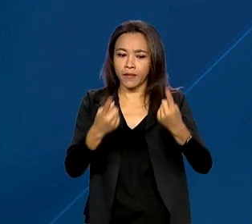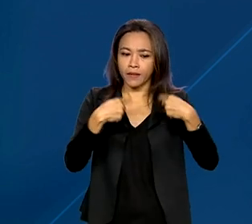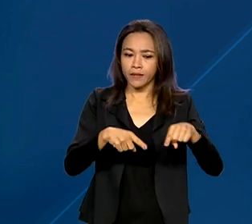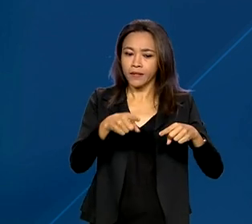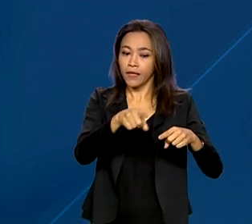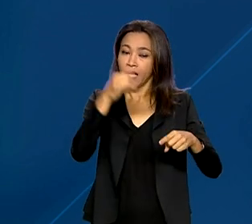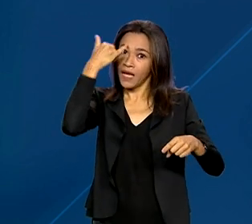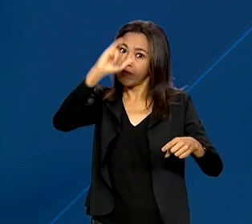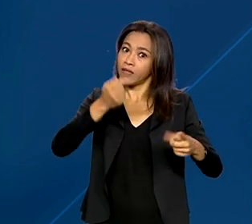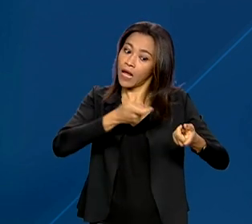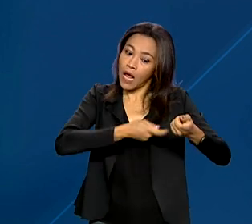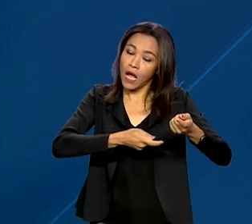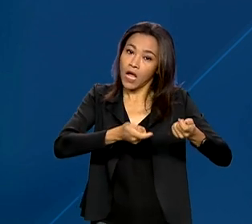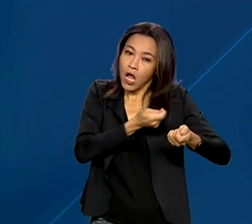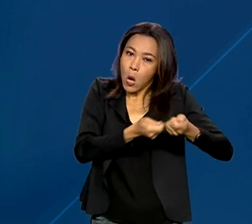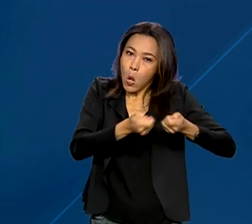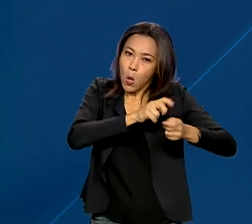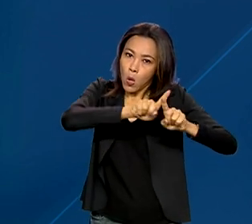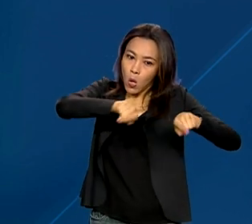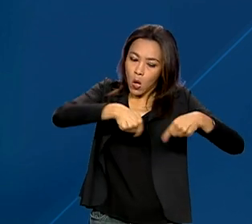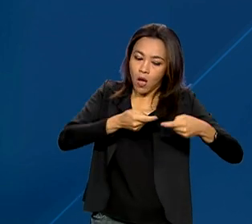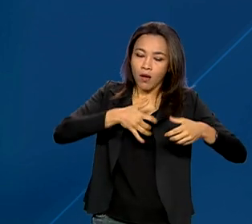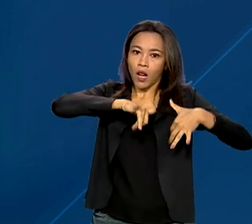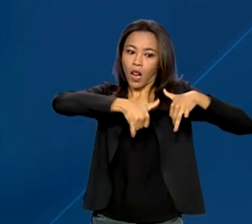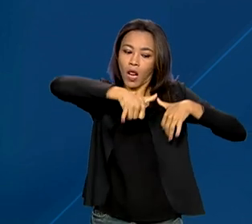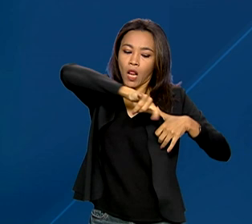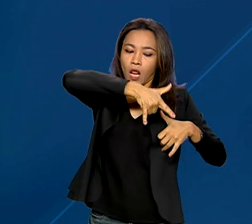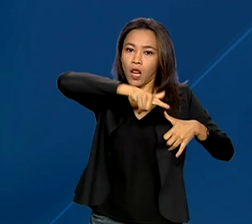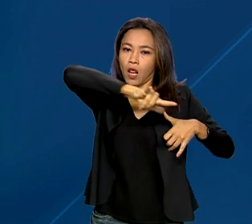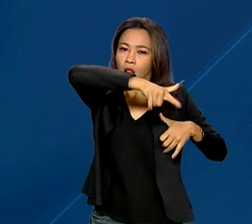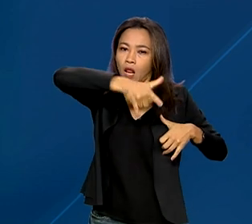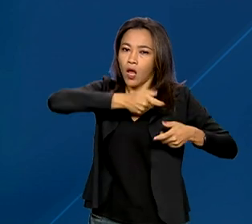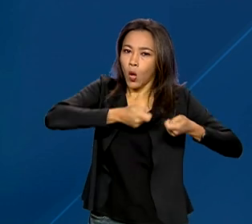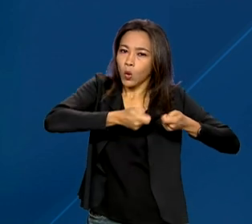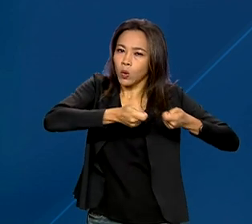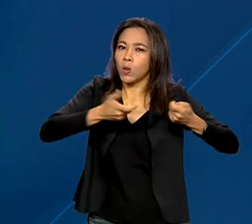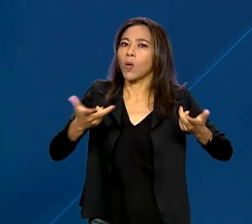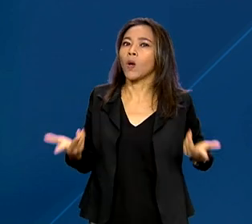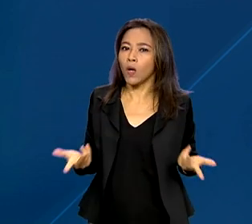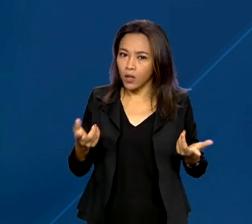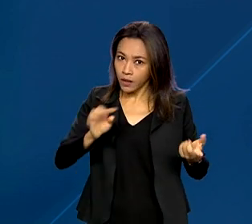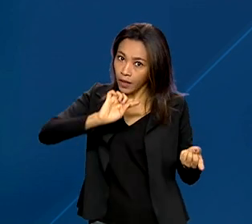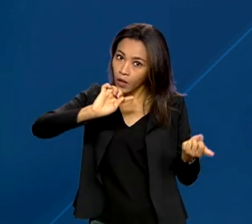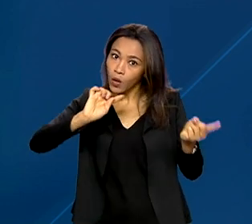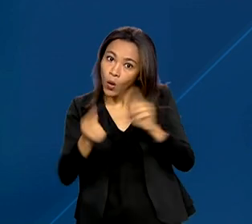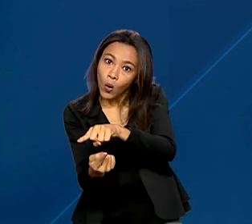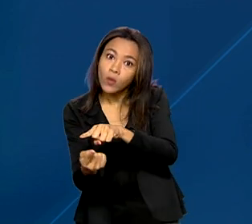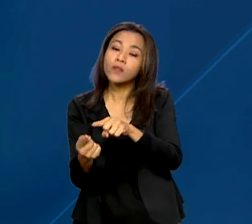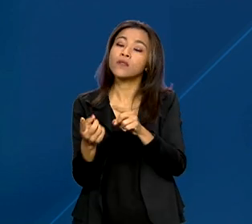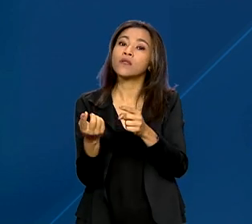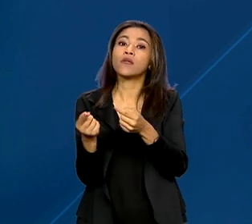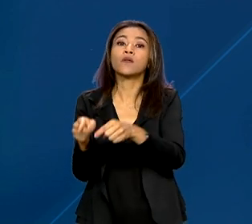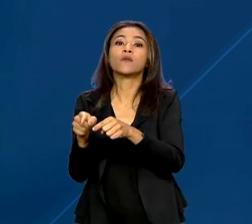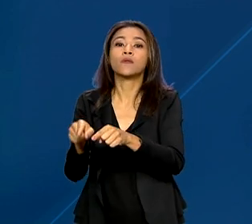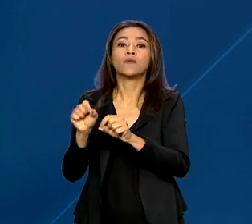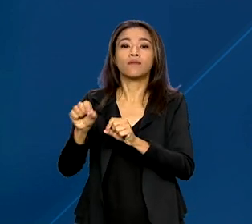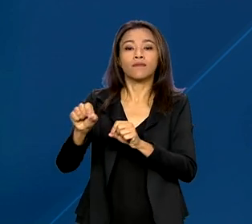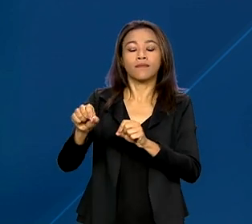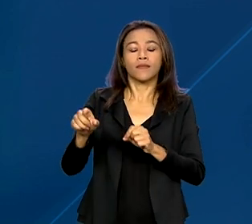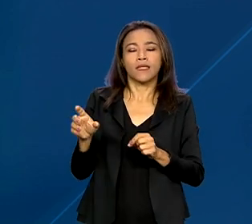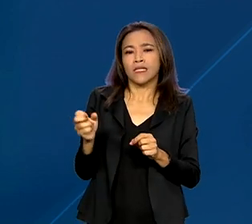manipulação de algoritmos de forma que prejudique conteúdos com posicionamento contrário ao manifestado pelo Google.